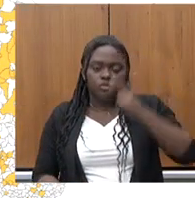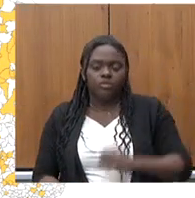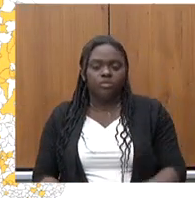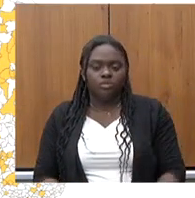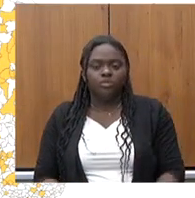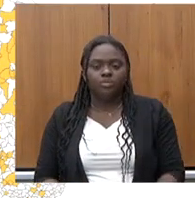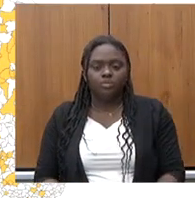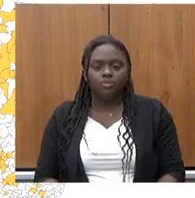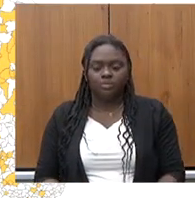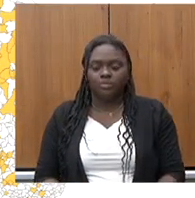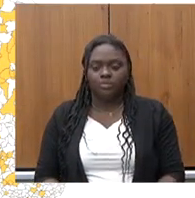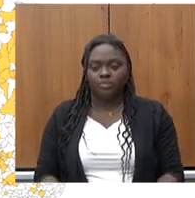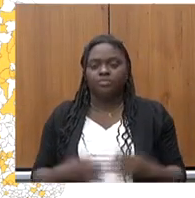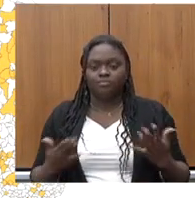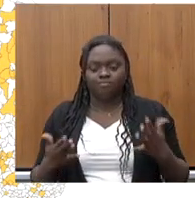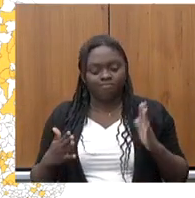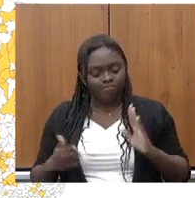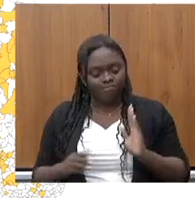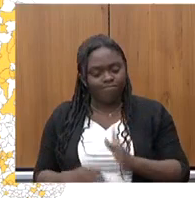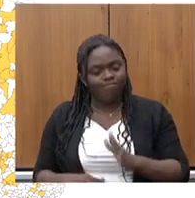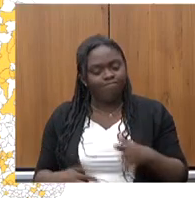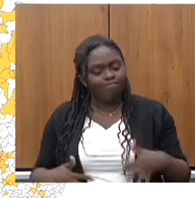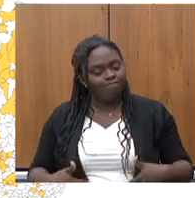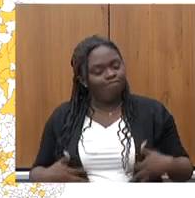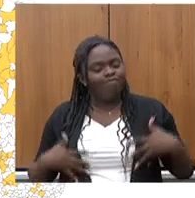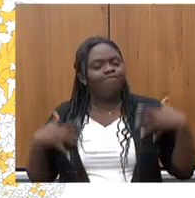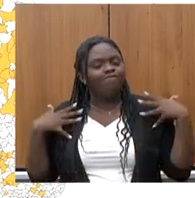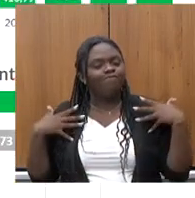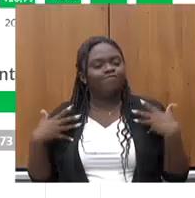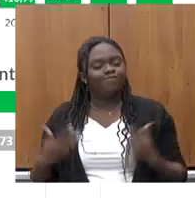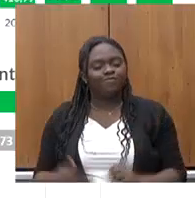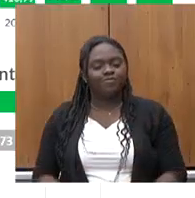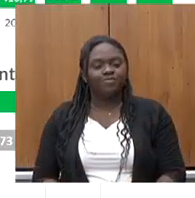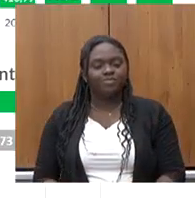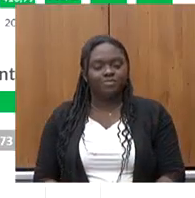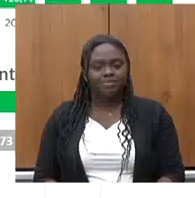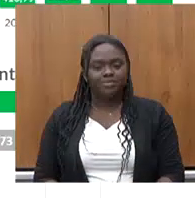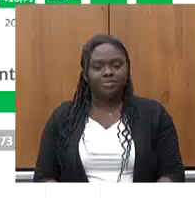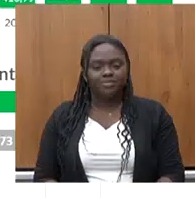e isso é motivo de muito orgulho. Pode passar, por favor?